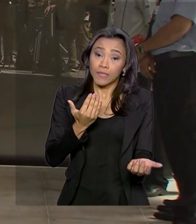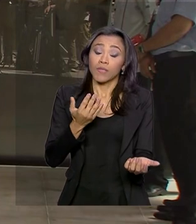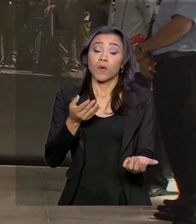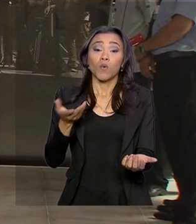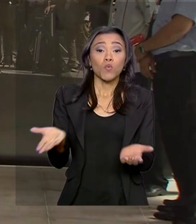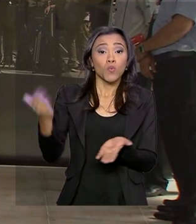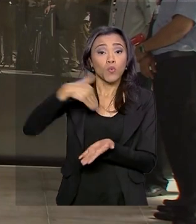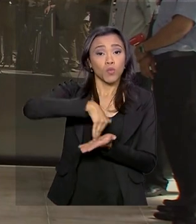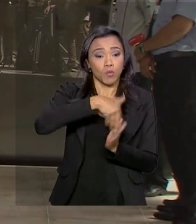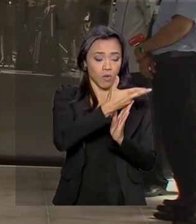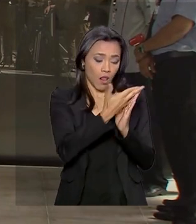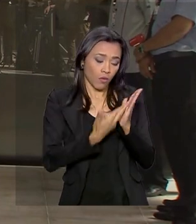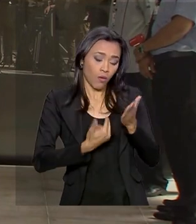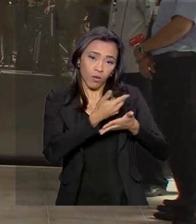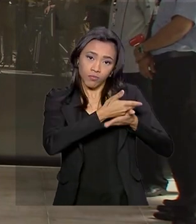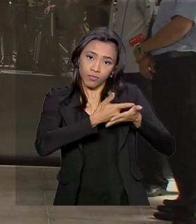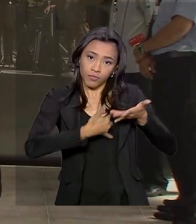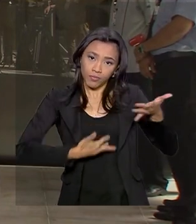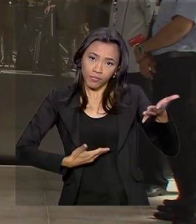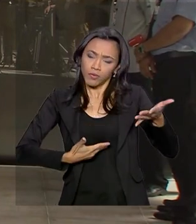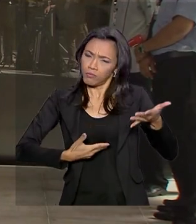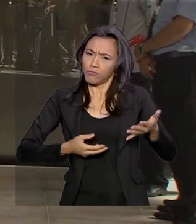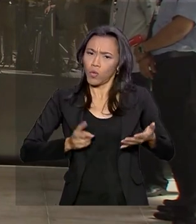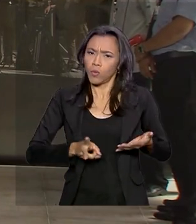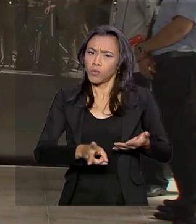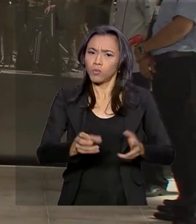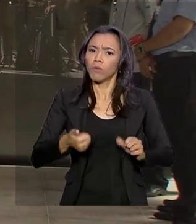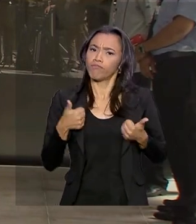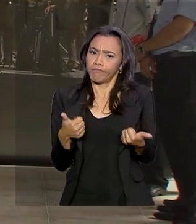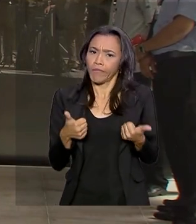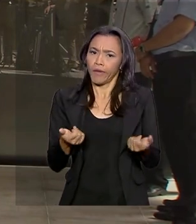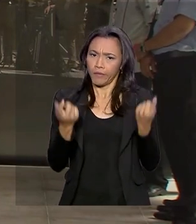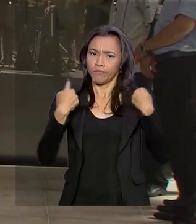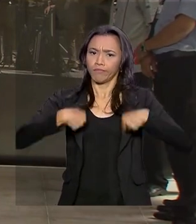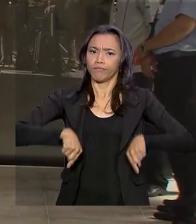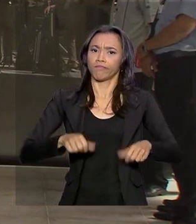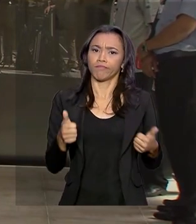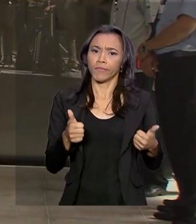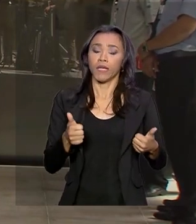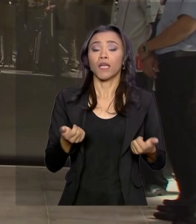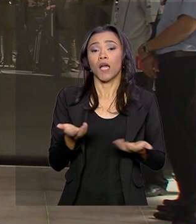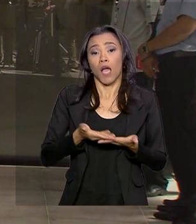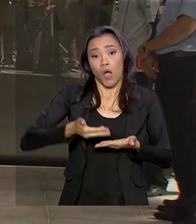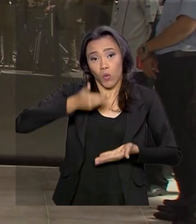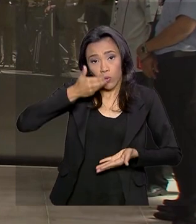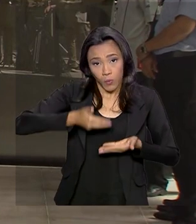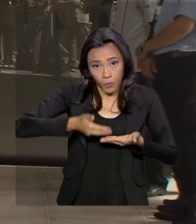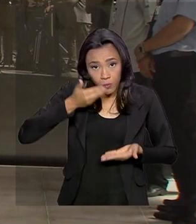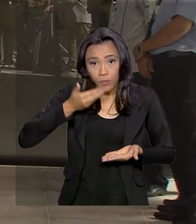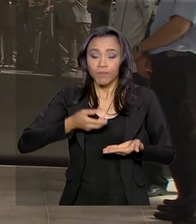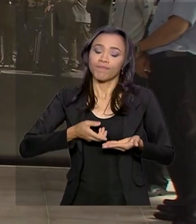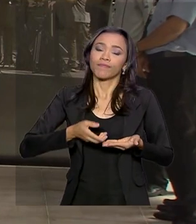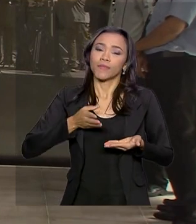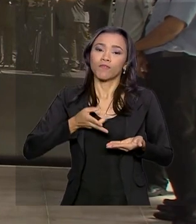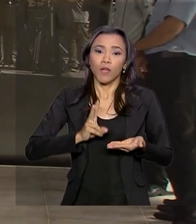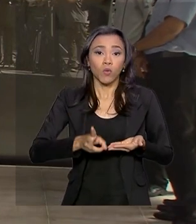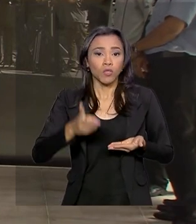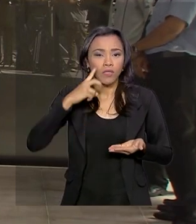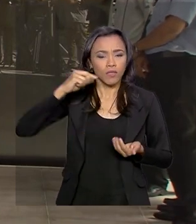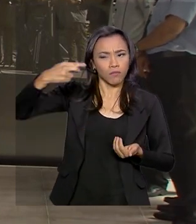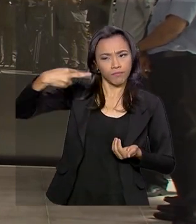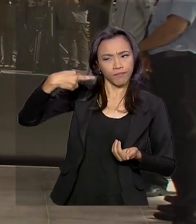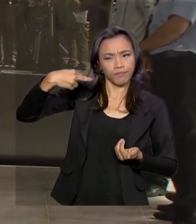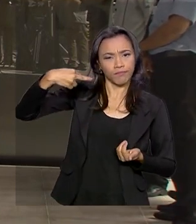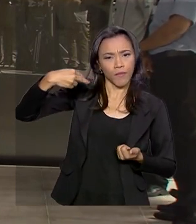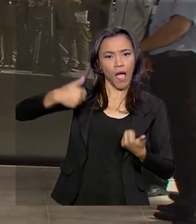boletim médico, encontram-se estáveis. E a reintrodução de alimentação por via oral seguirá sendo avaliada diariamente